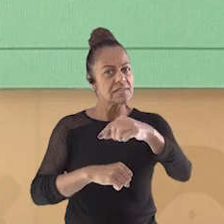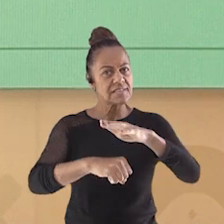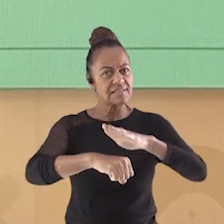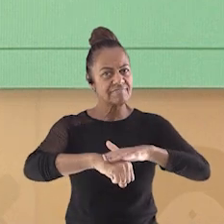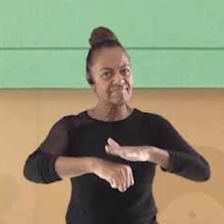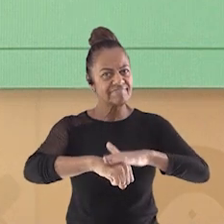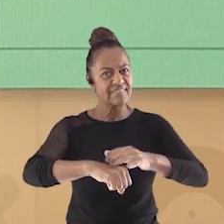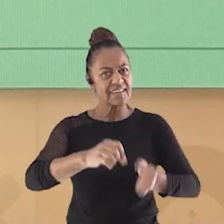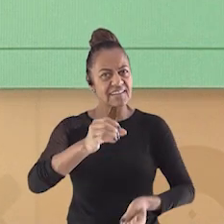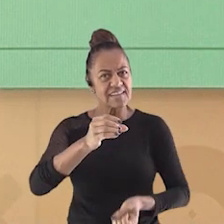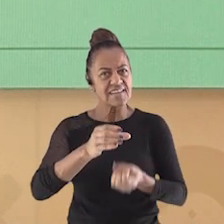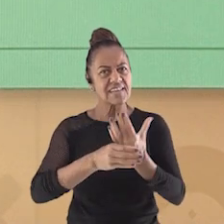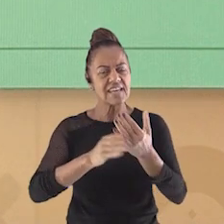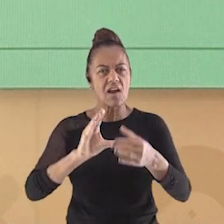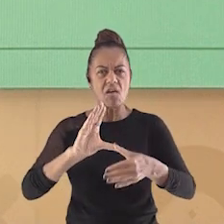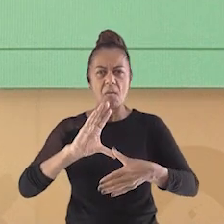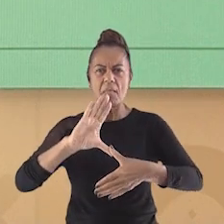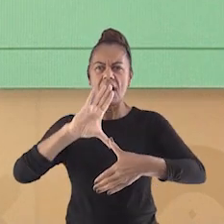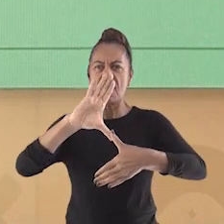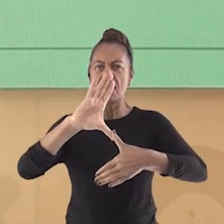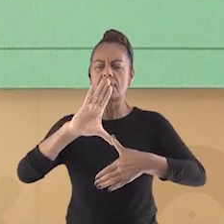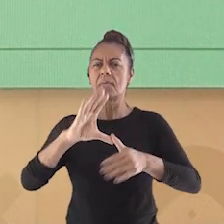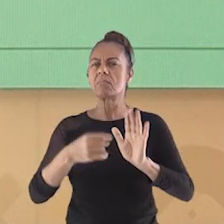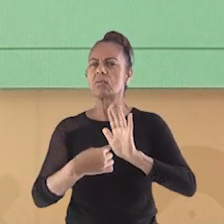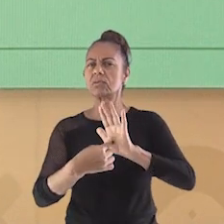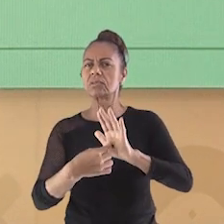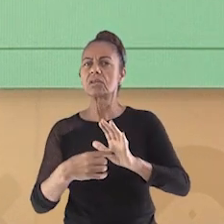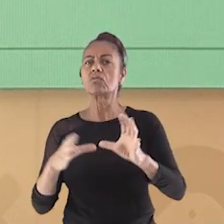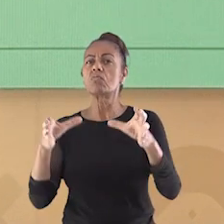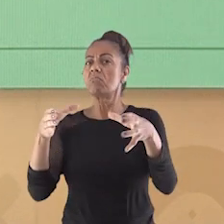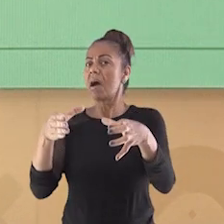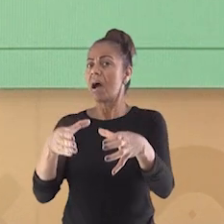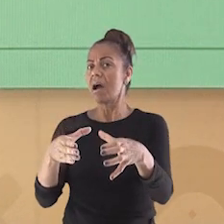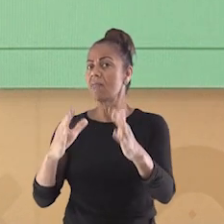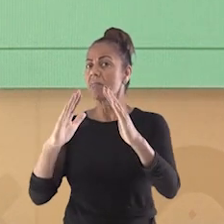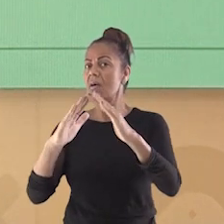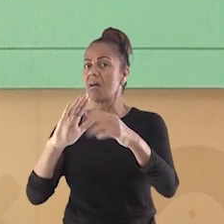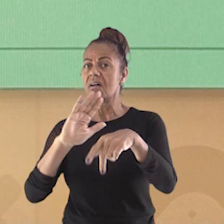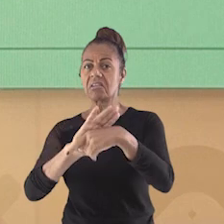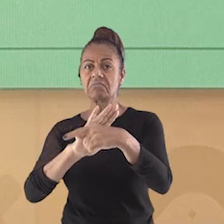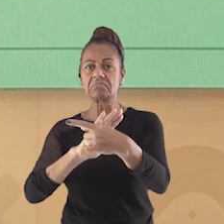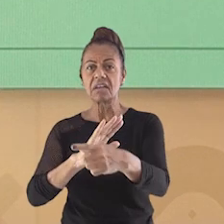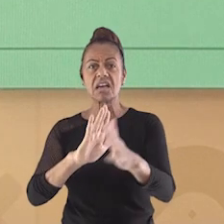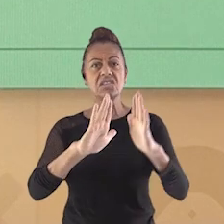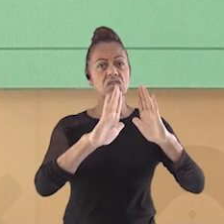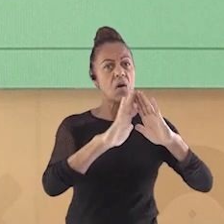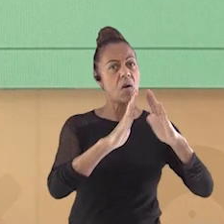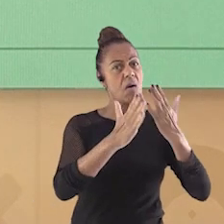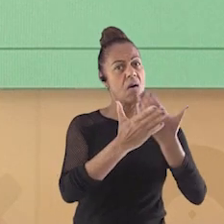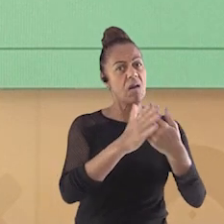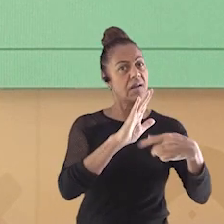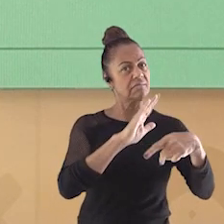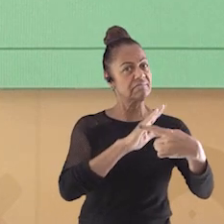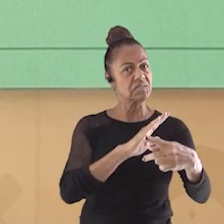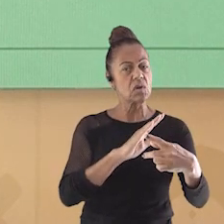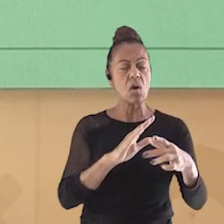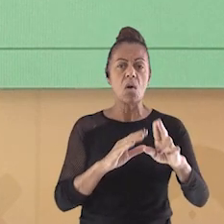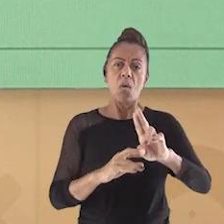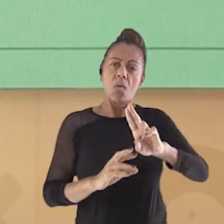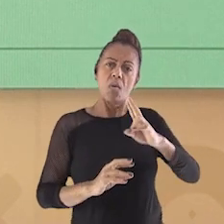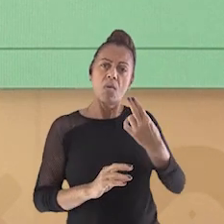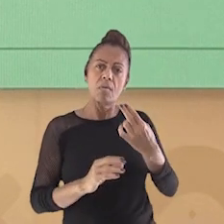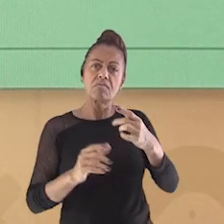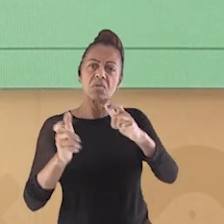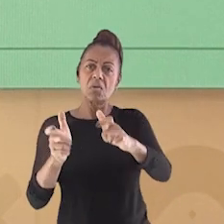mapa você mesmo. Pode ser um mapa mostrando o seu bairro, a sua escola, ou algum outro local que você